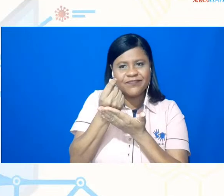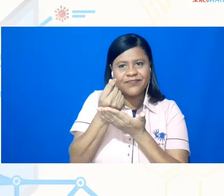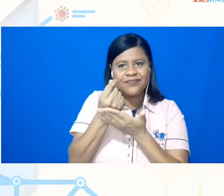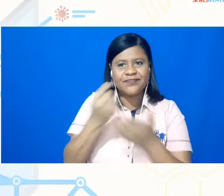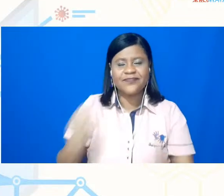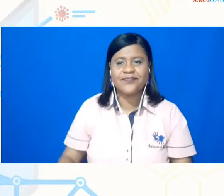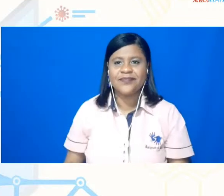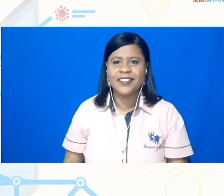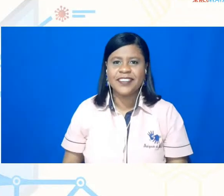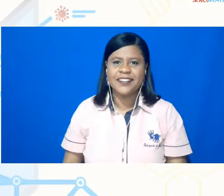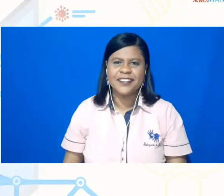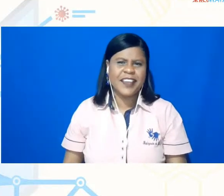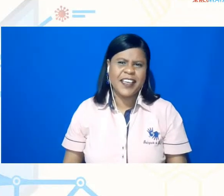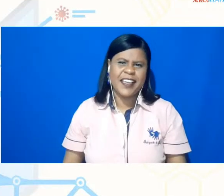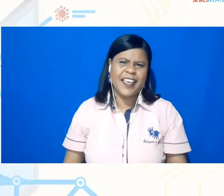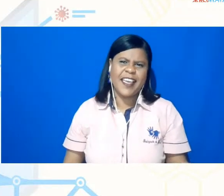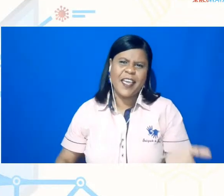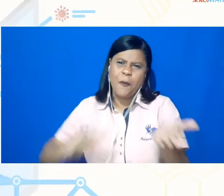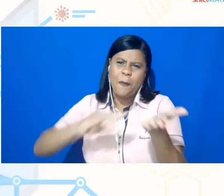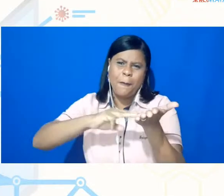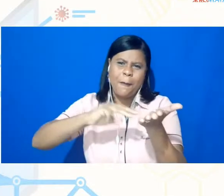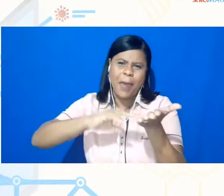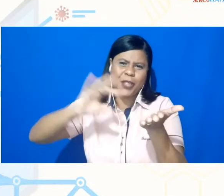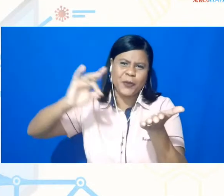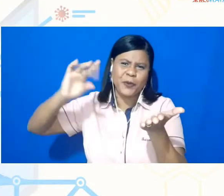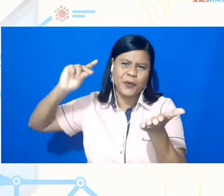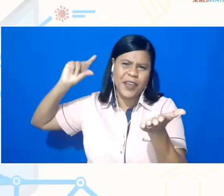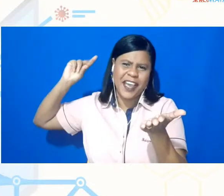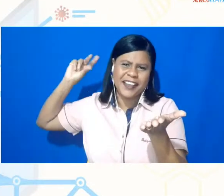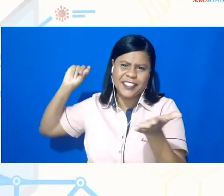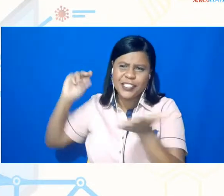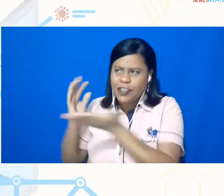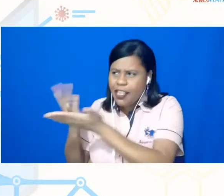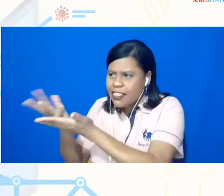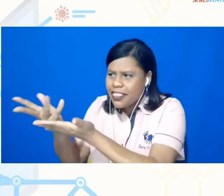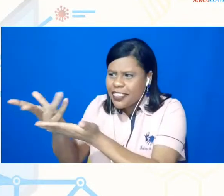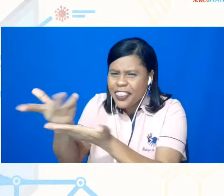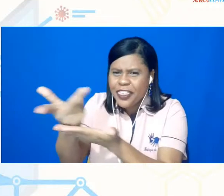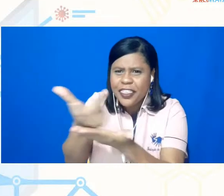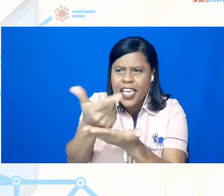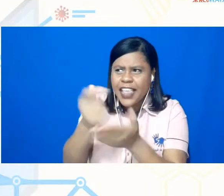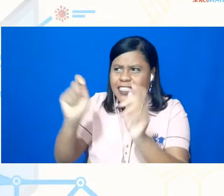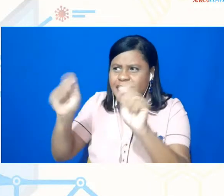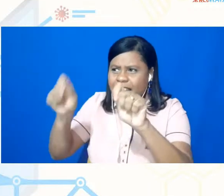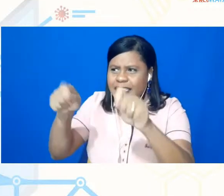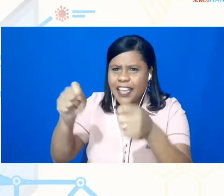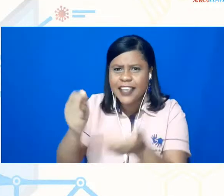o velho método mesmo da vaquinha, né, quem pudesse contribuía, então alguns docentes do programa